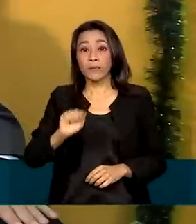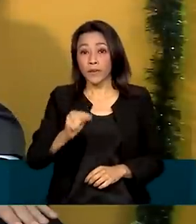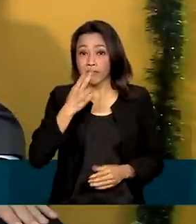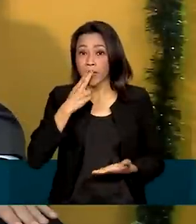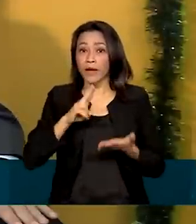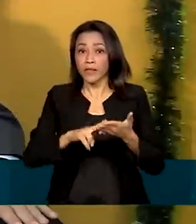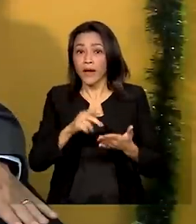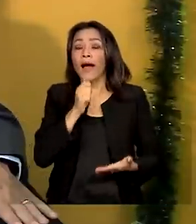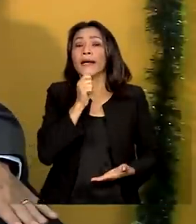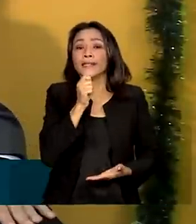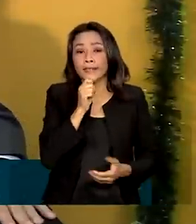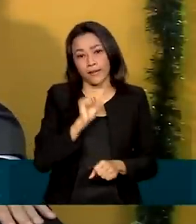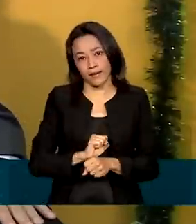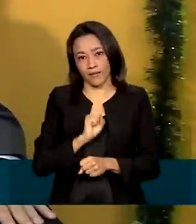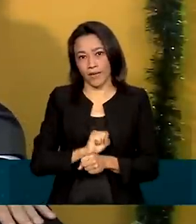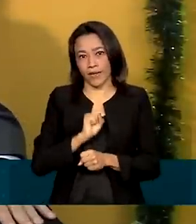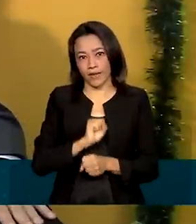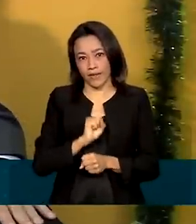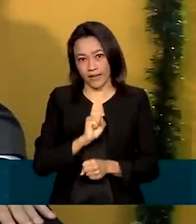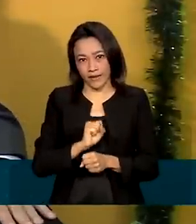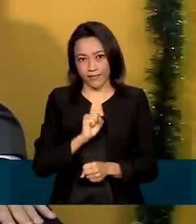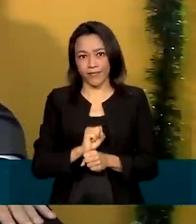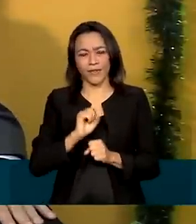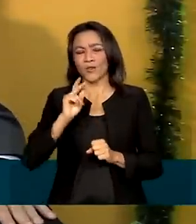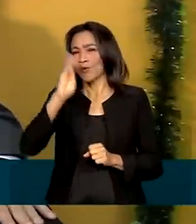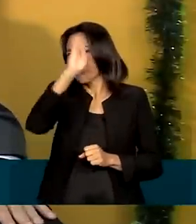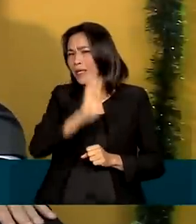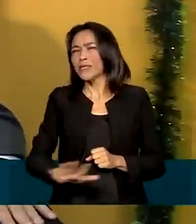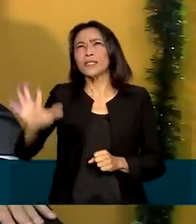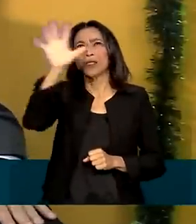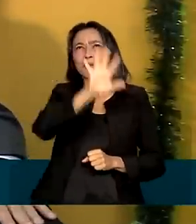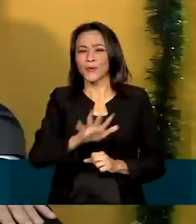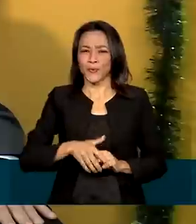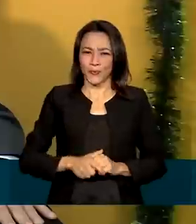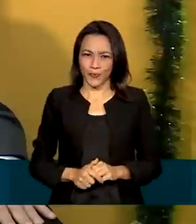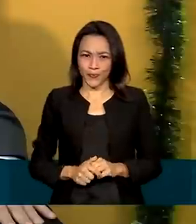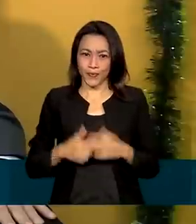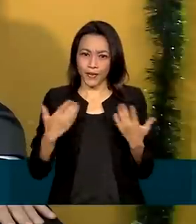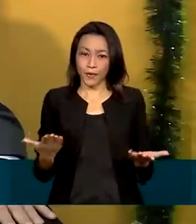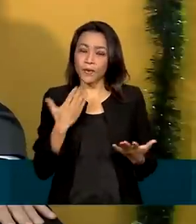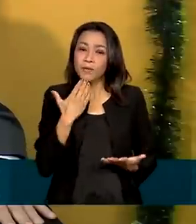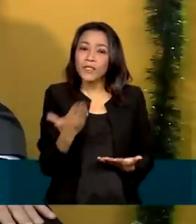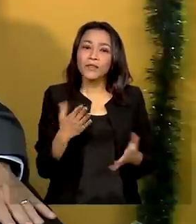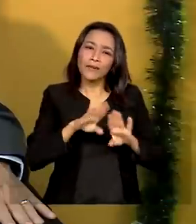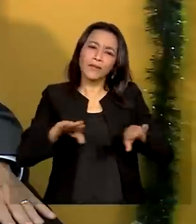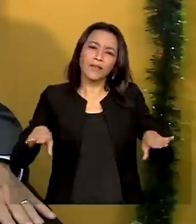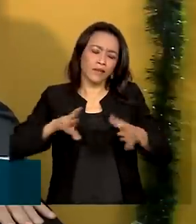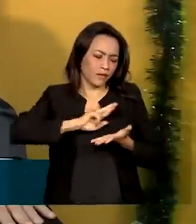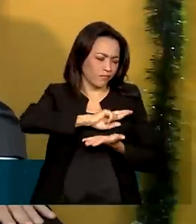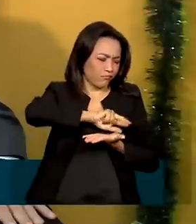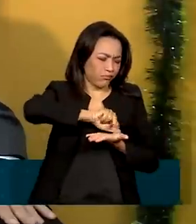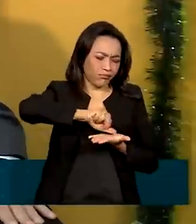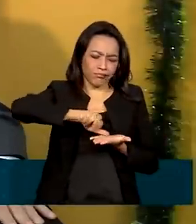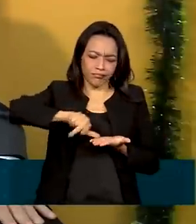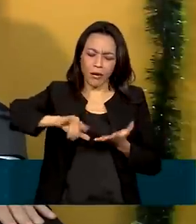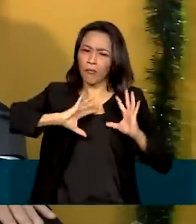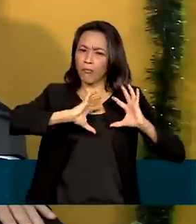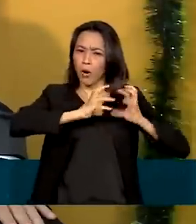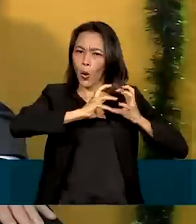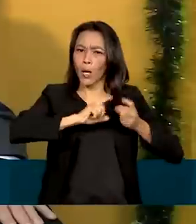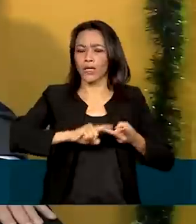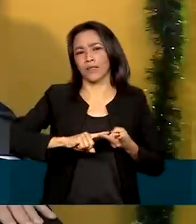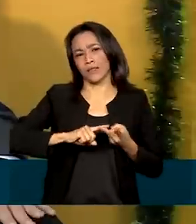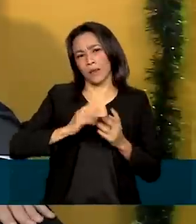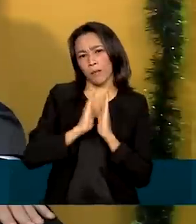ainda esperam adoção em todo o país. Os pedidos das crianças variam entre bolas,